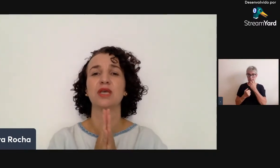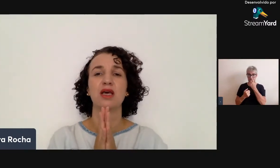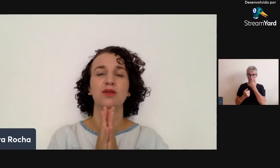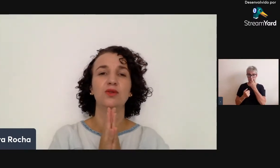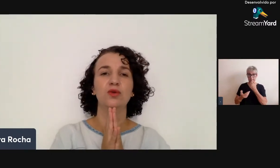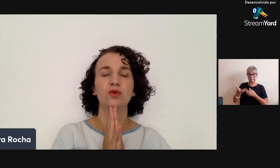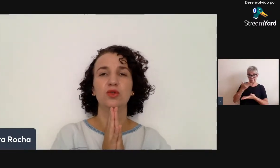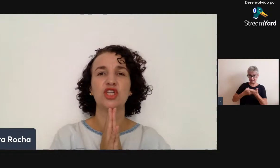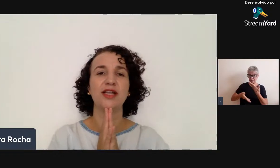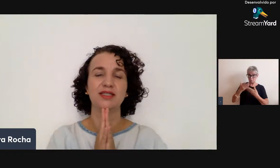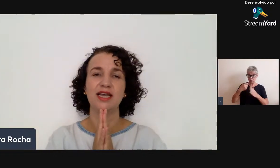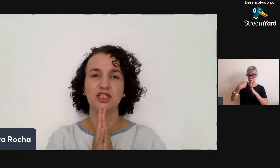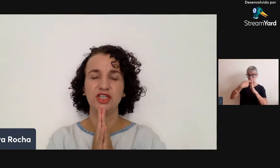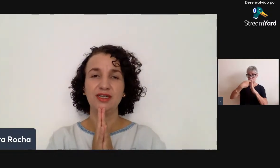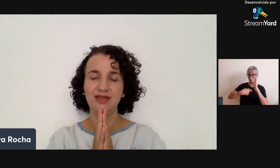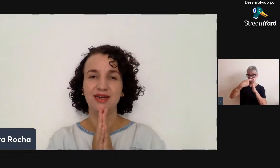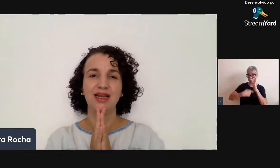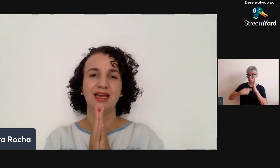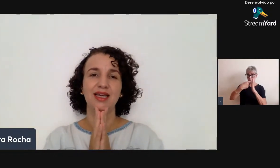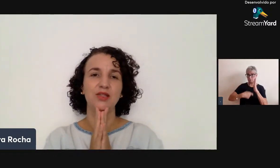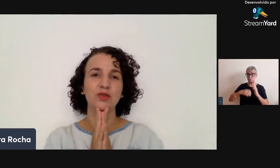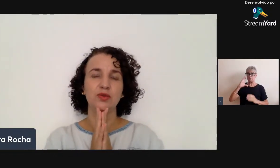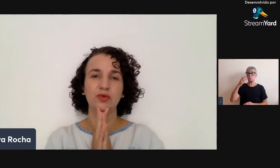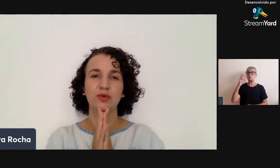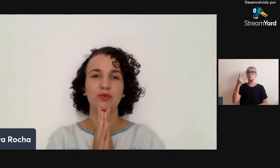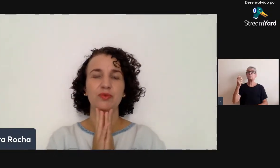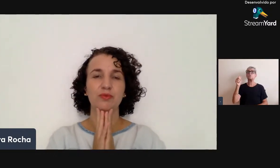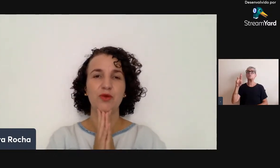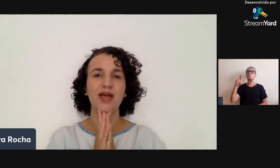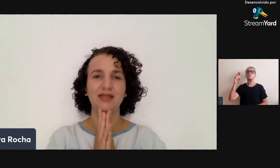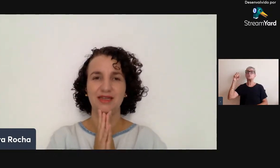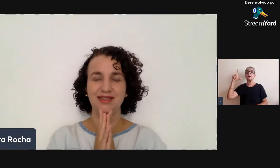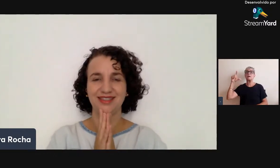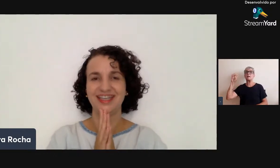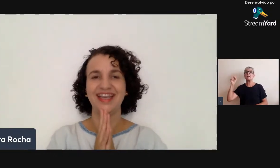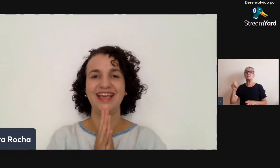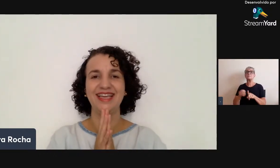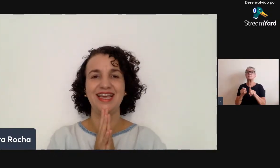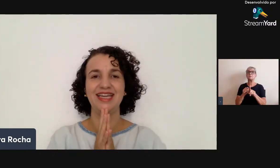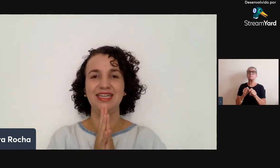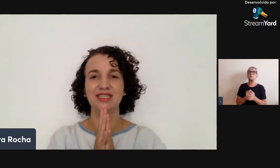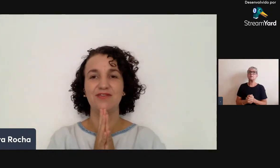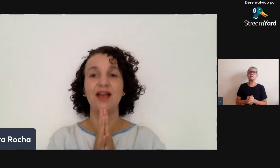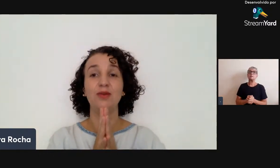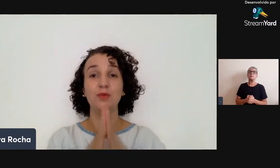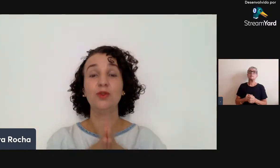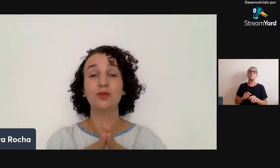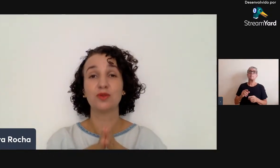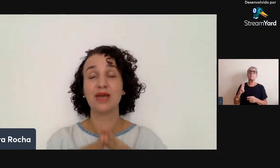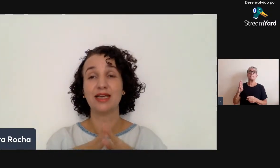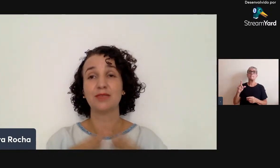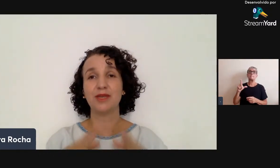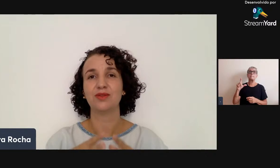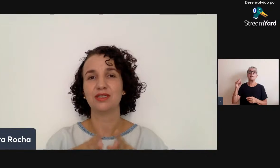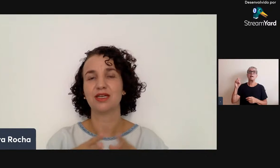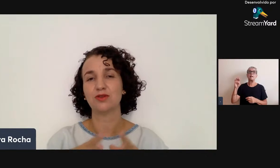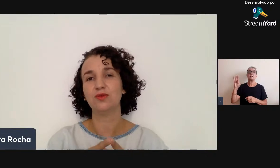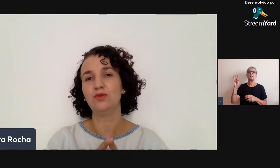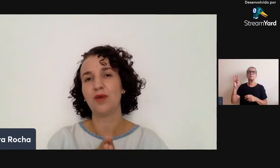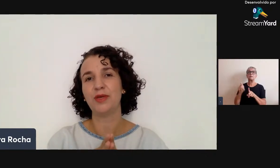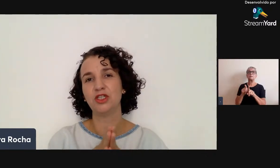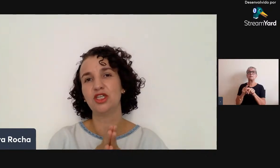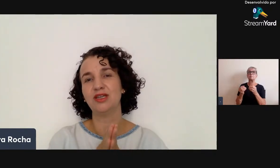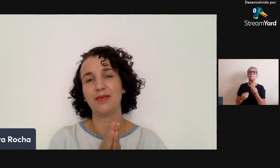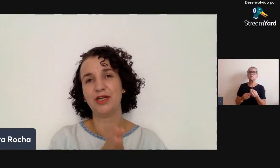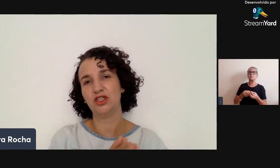textos do Charles Asher e do Bradley, e eles falam muito a respeito desse